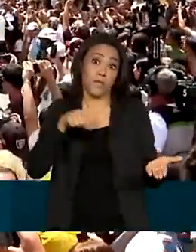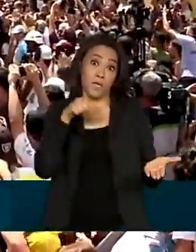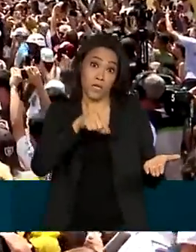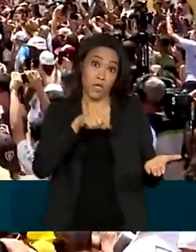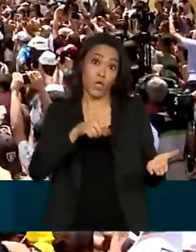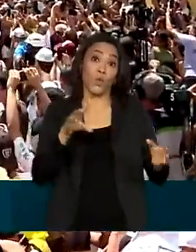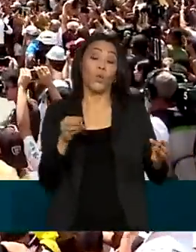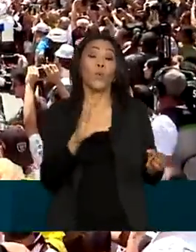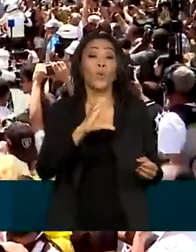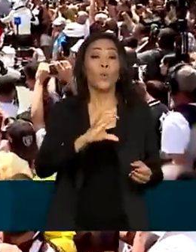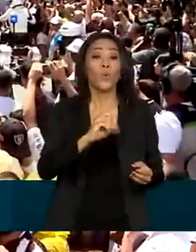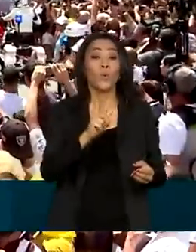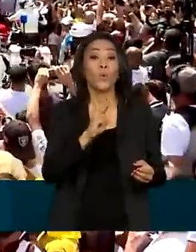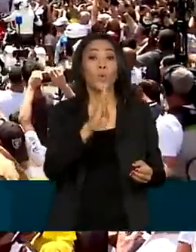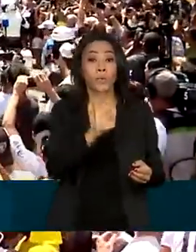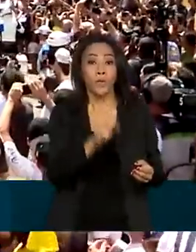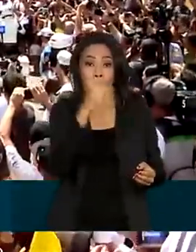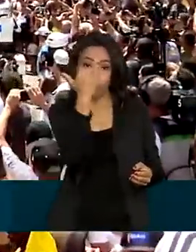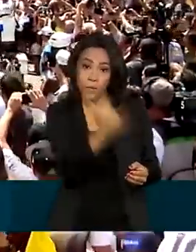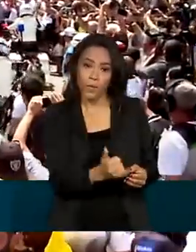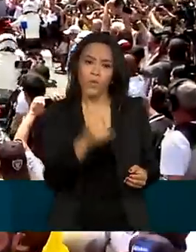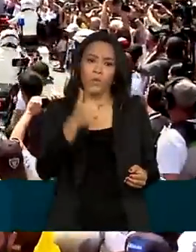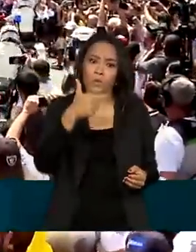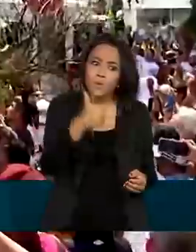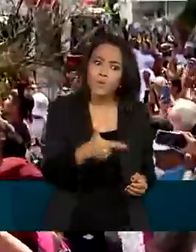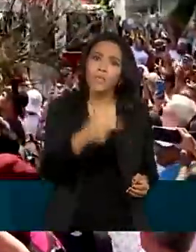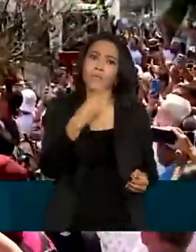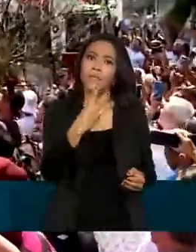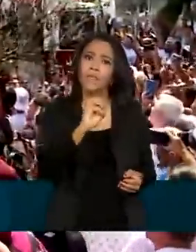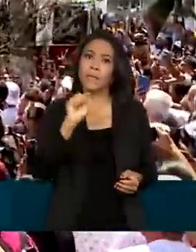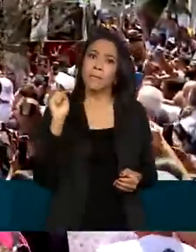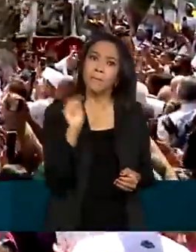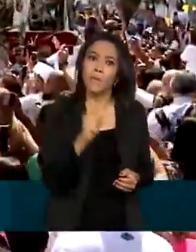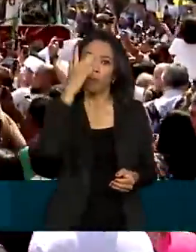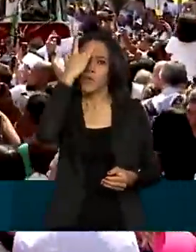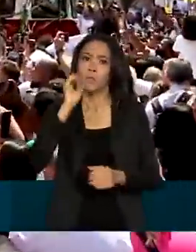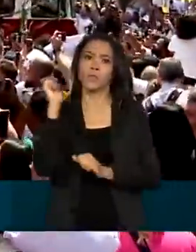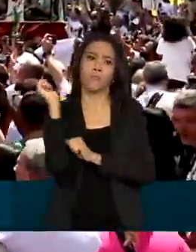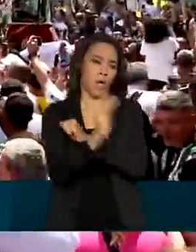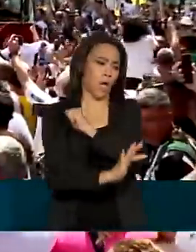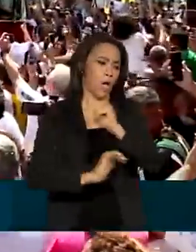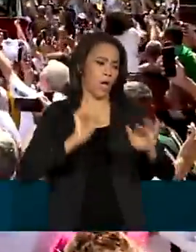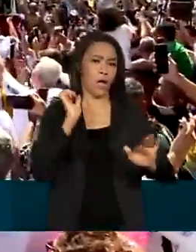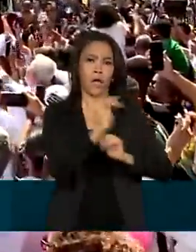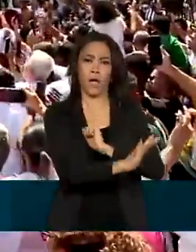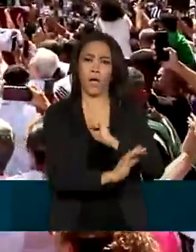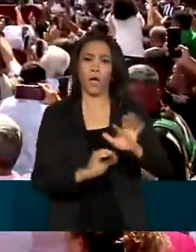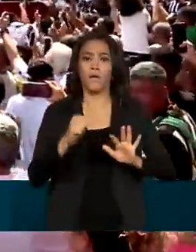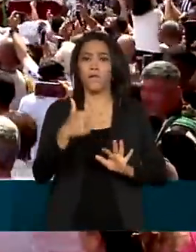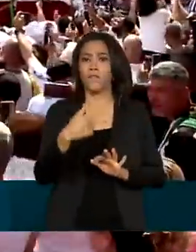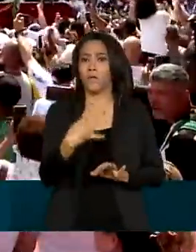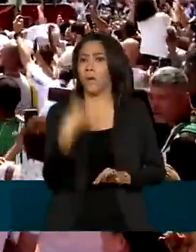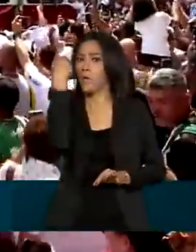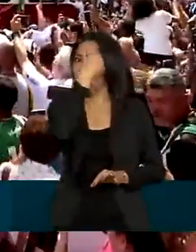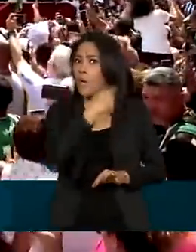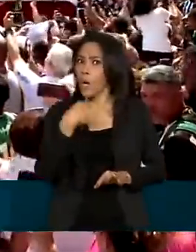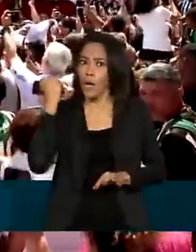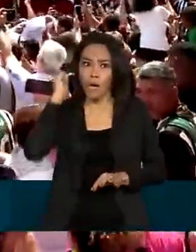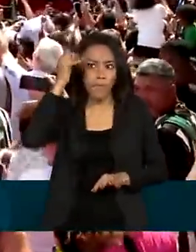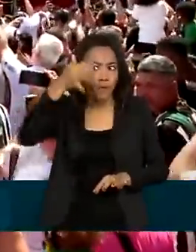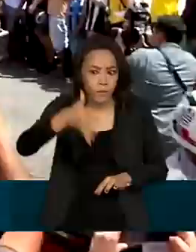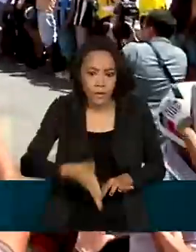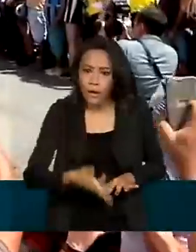Futebol Clube, mais de 230 mil pessoas compareceram durante 24 horas, virando inclusive a